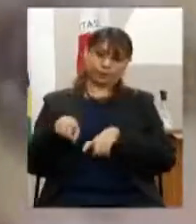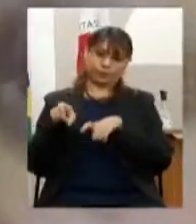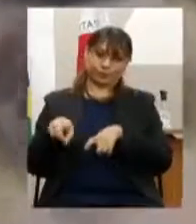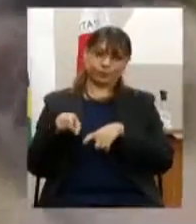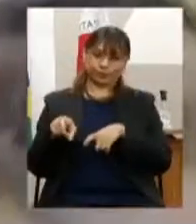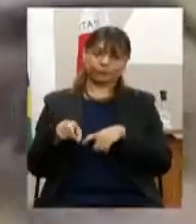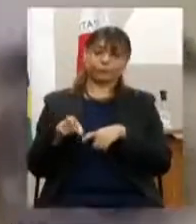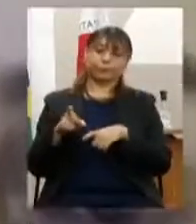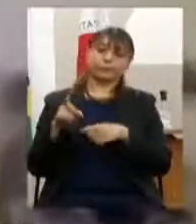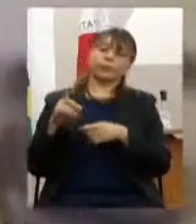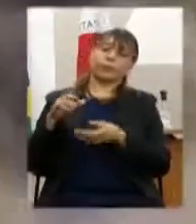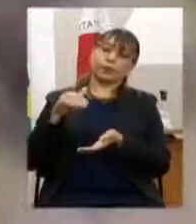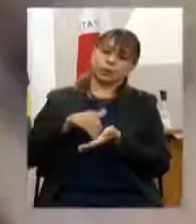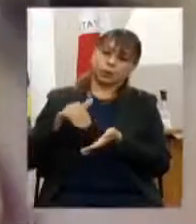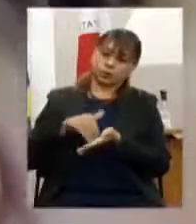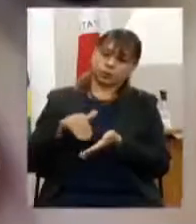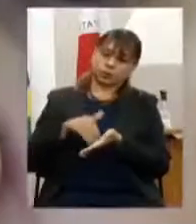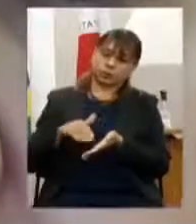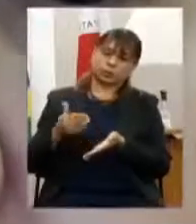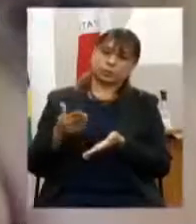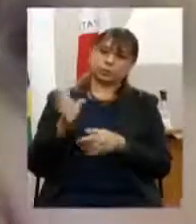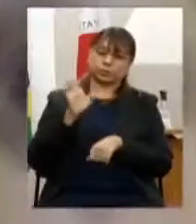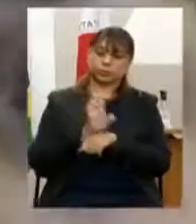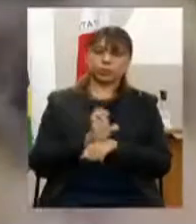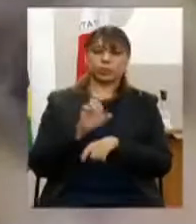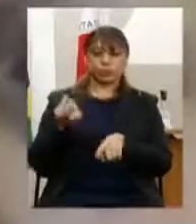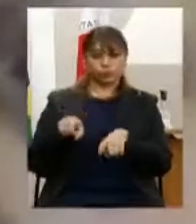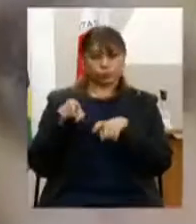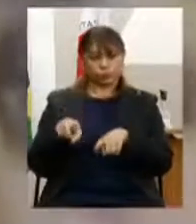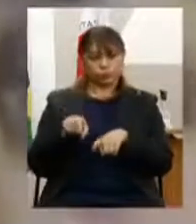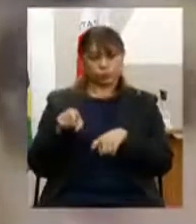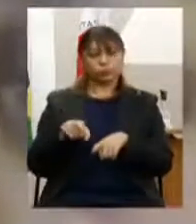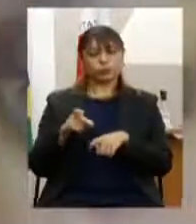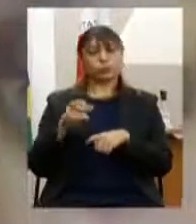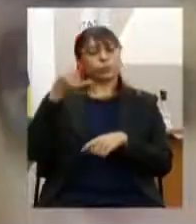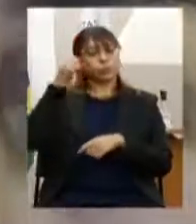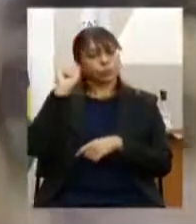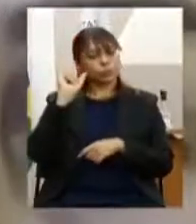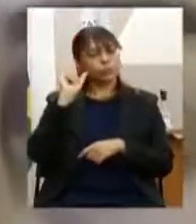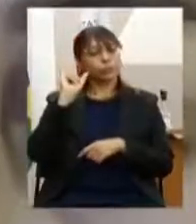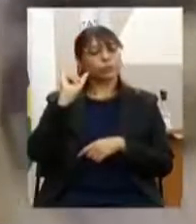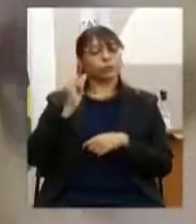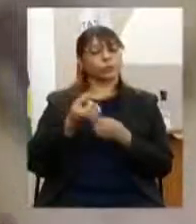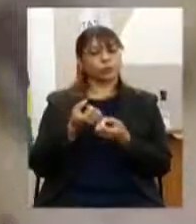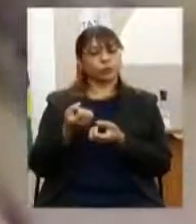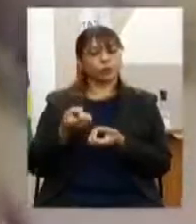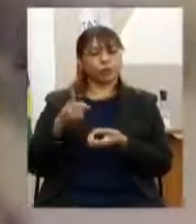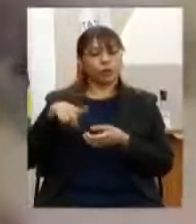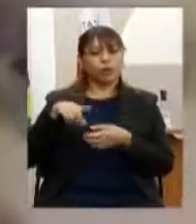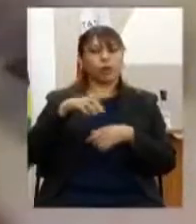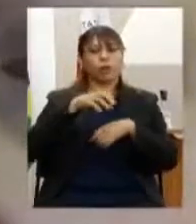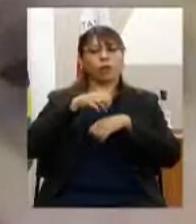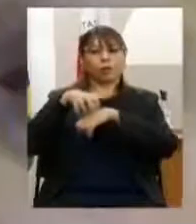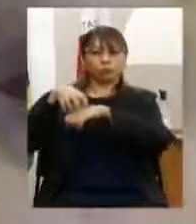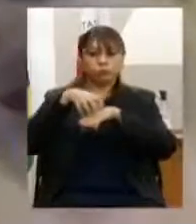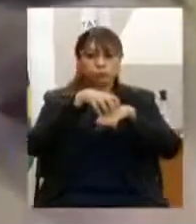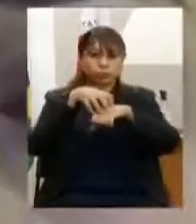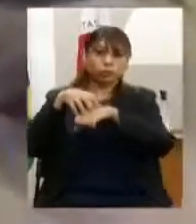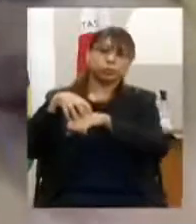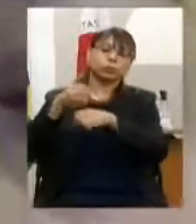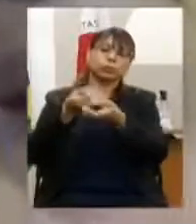Secretaria de Estado de Agricultura, Pecuária e Abastecimento, com regionalização